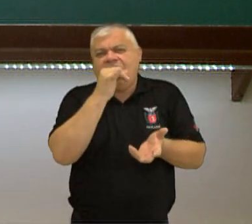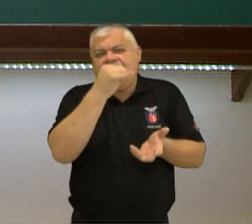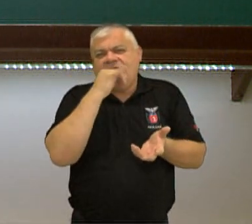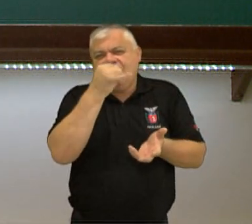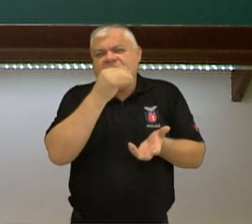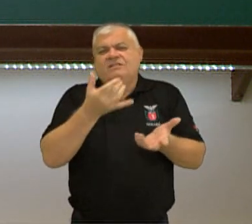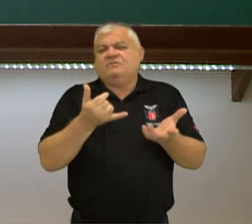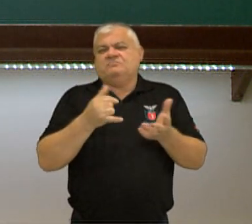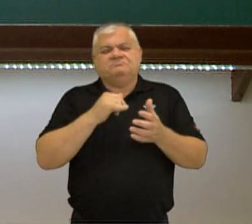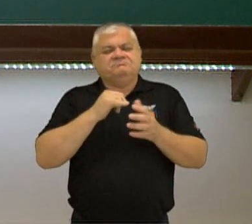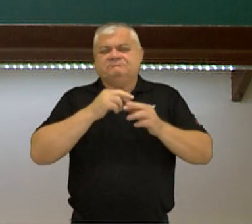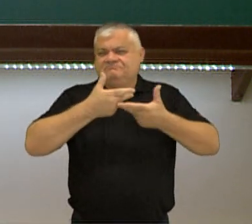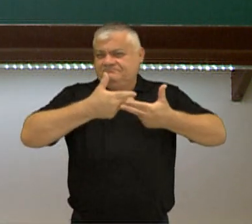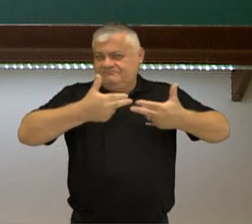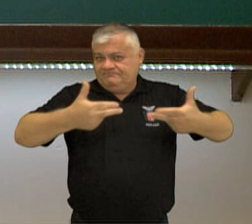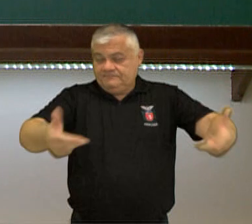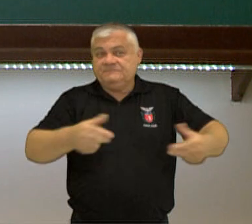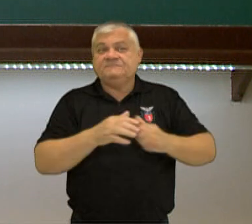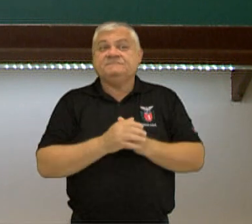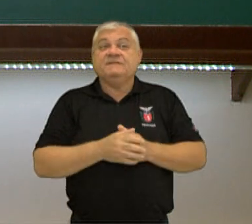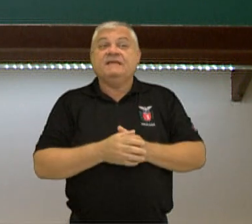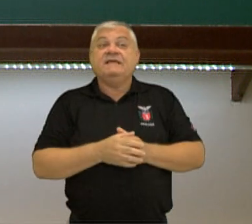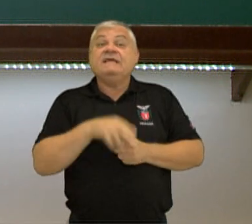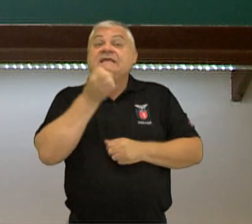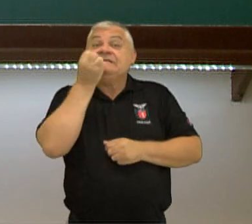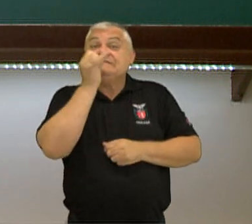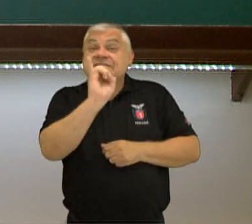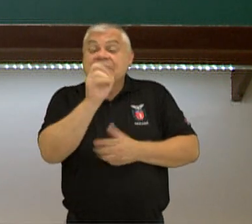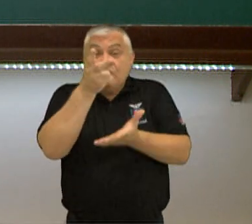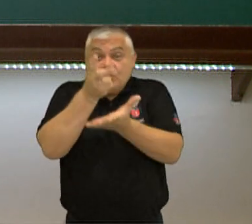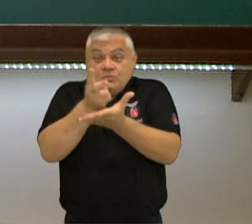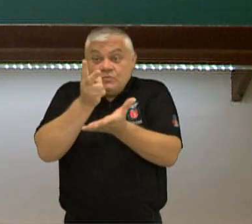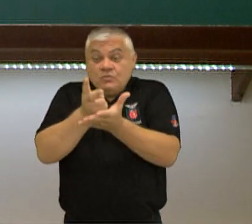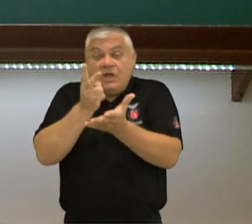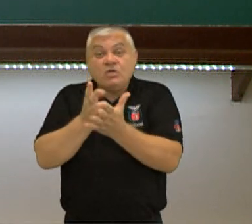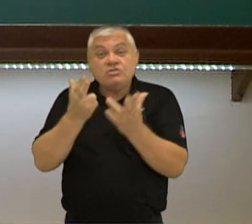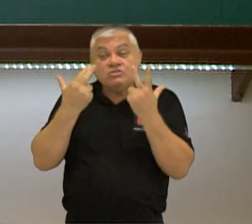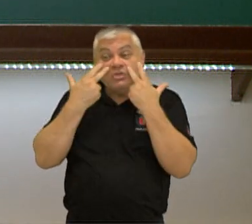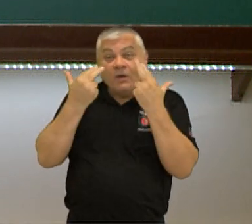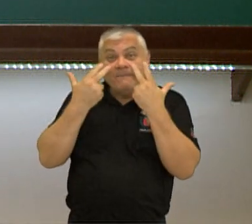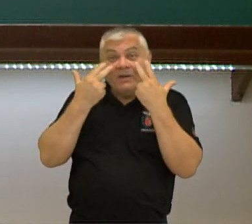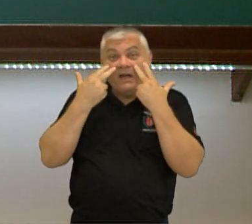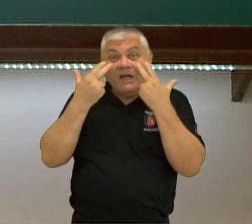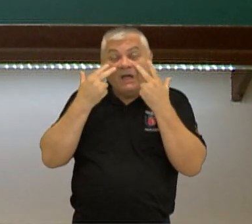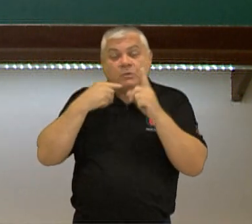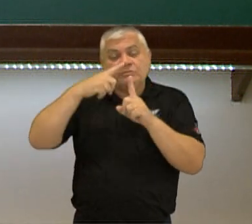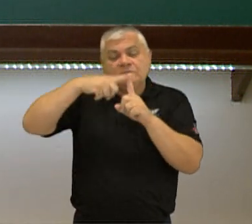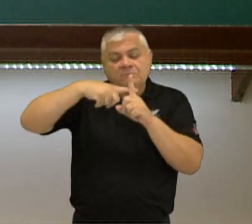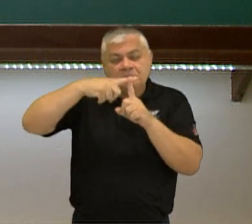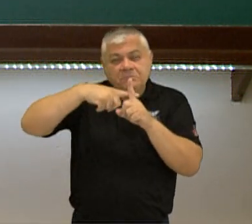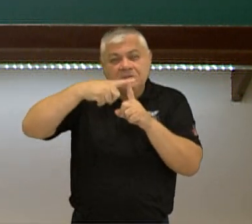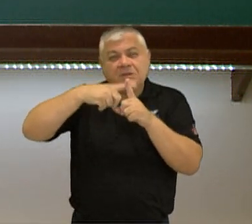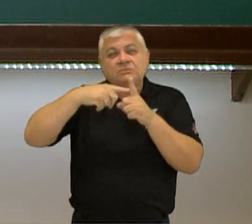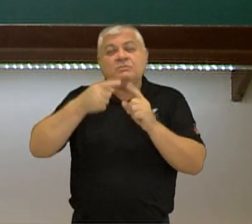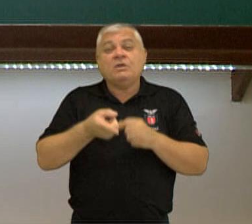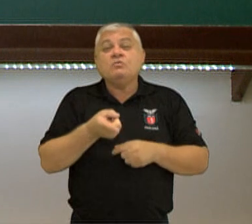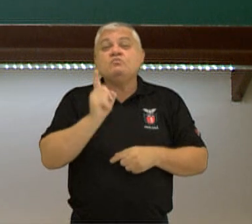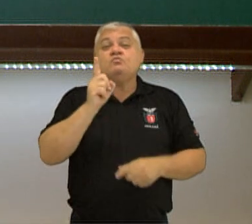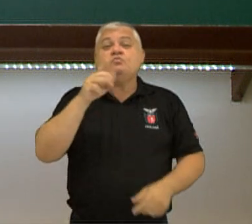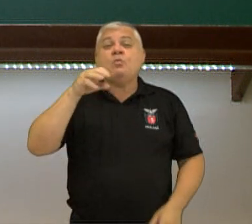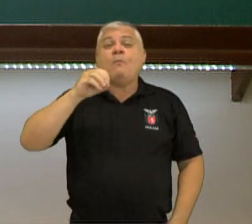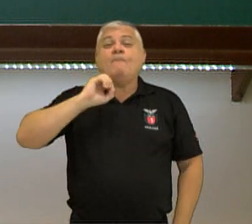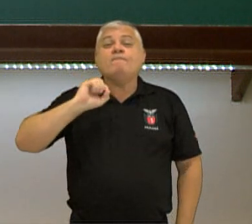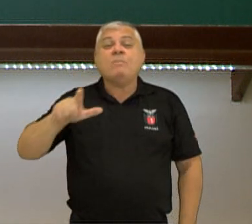reação estiver ocorrendo na CNTP, condições normais de temperatura e pressão, um mol equivale a